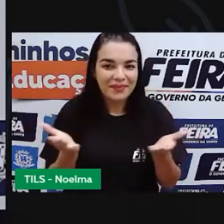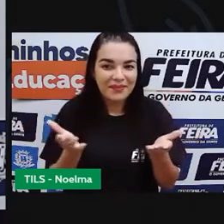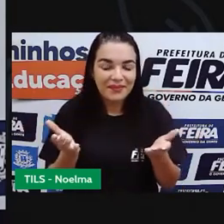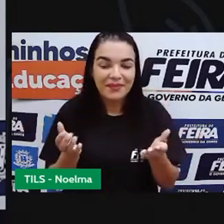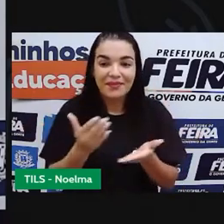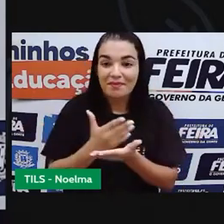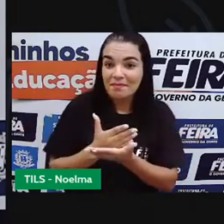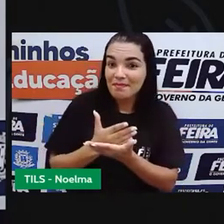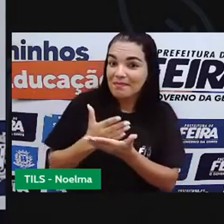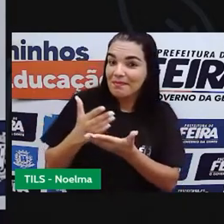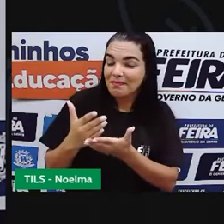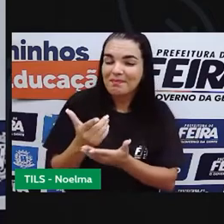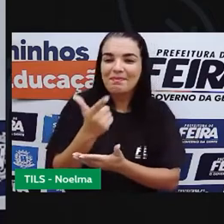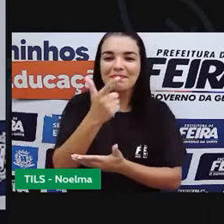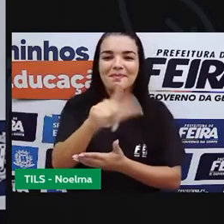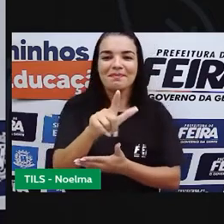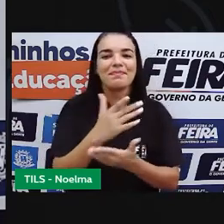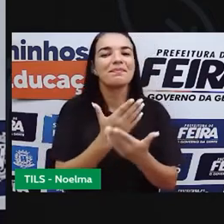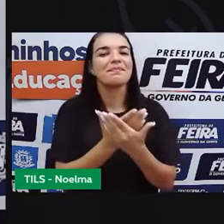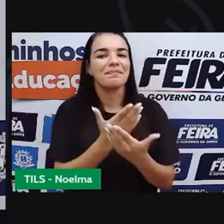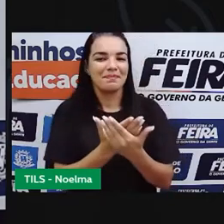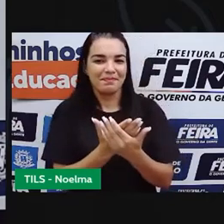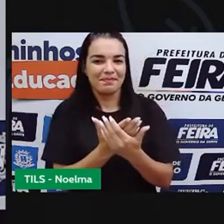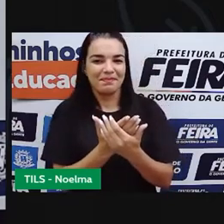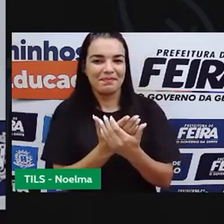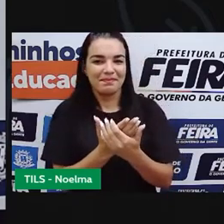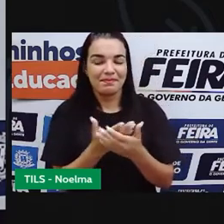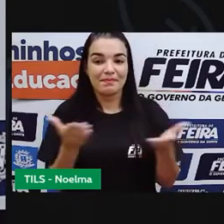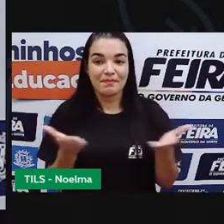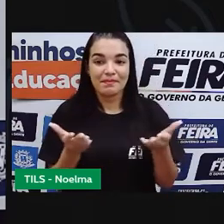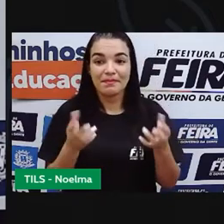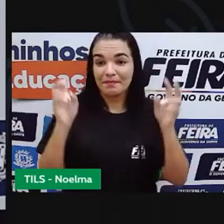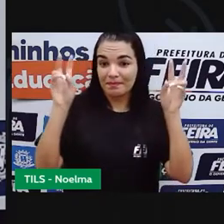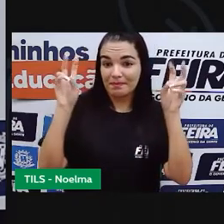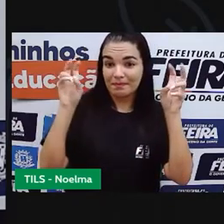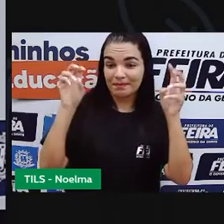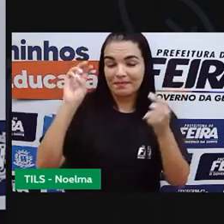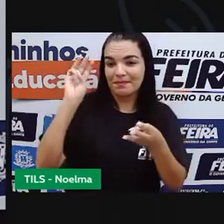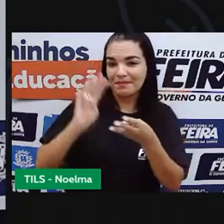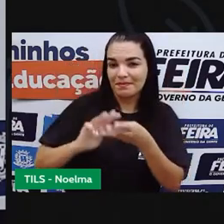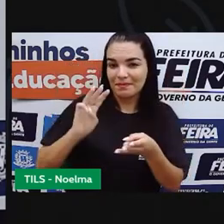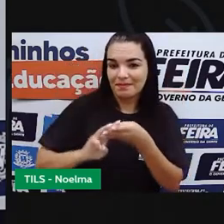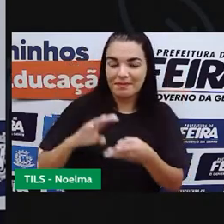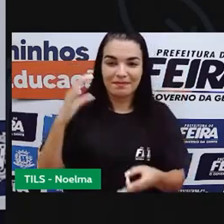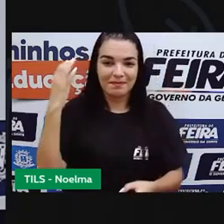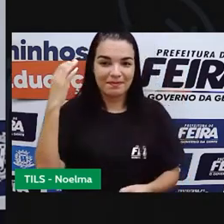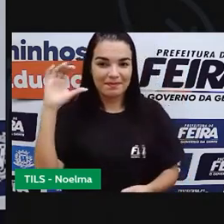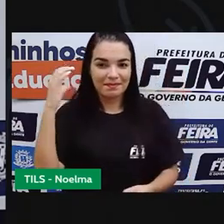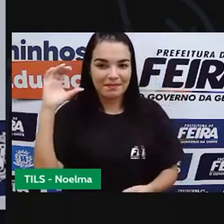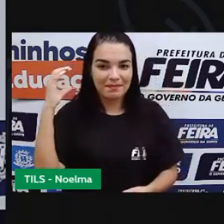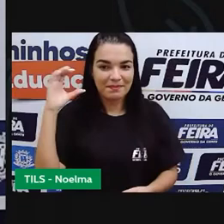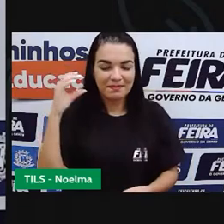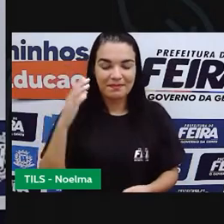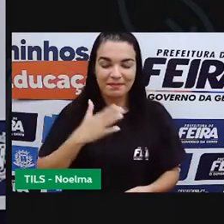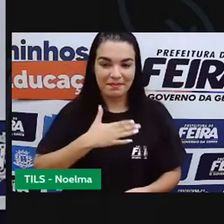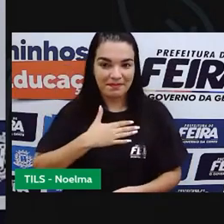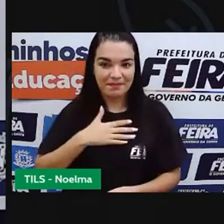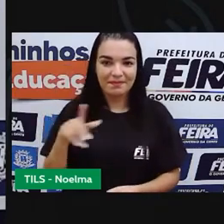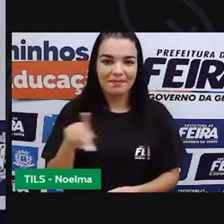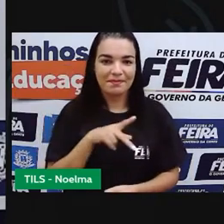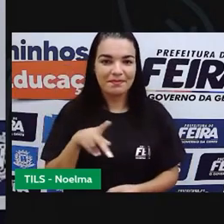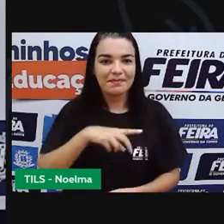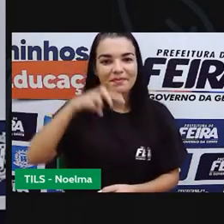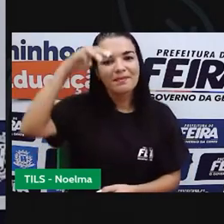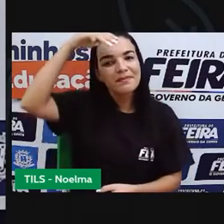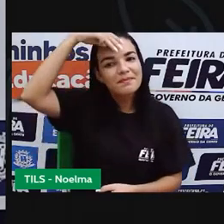nós agora teremos mais uma aula. Teremos aulas de Matemática e Ciências da Natureza. Eu sou a professora